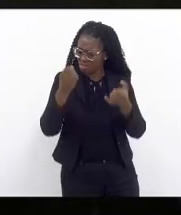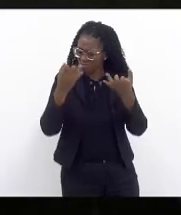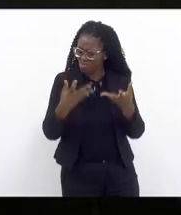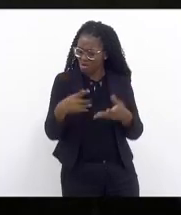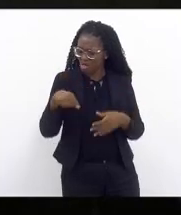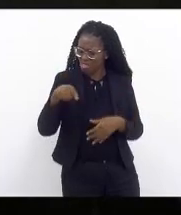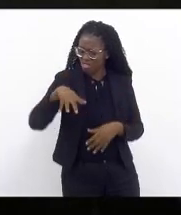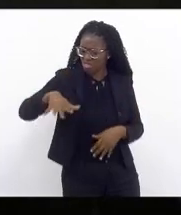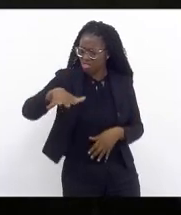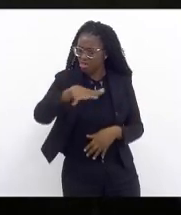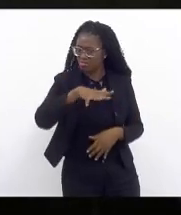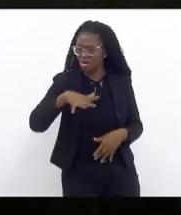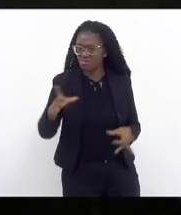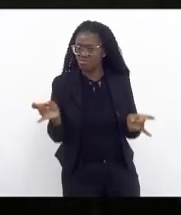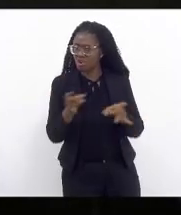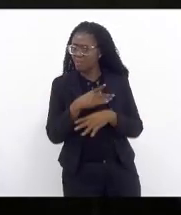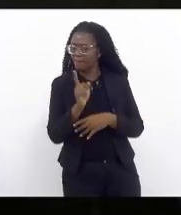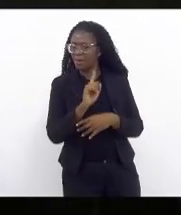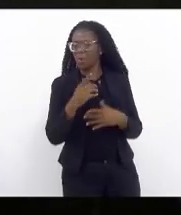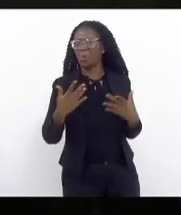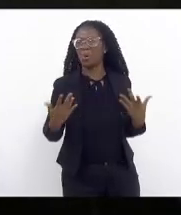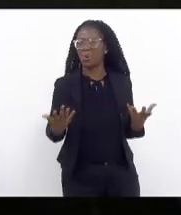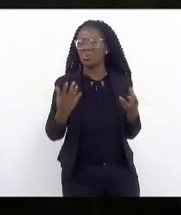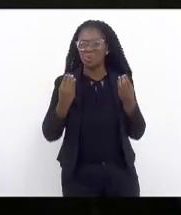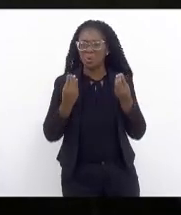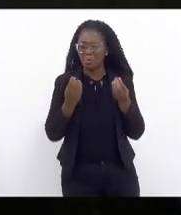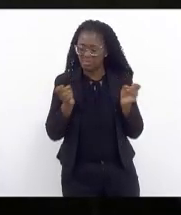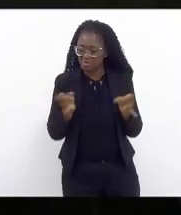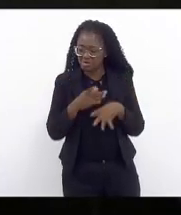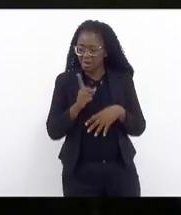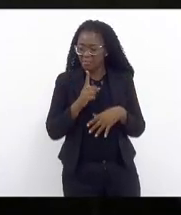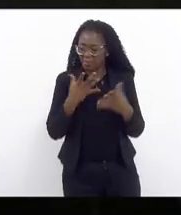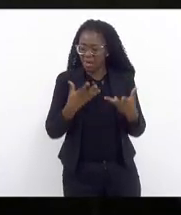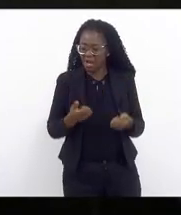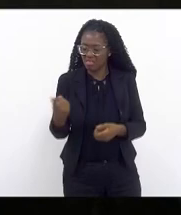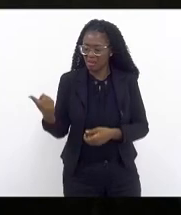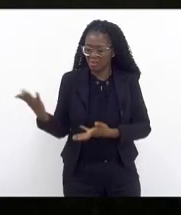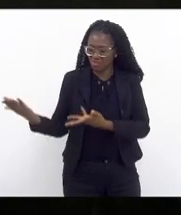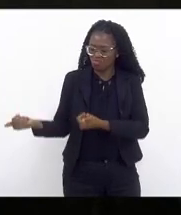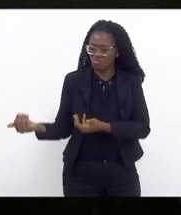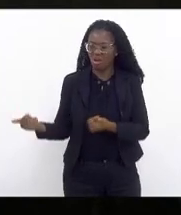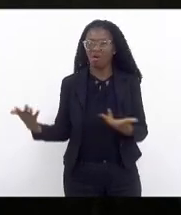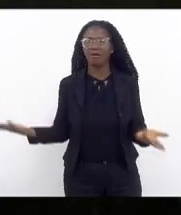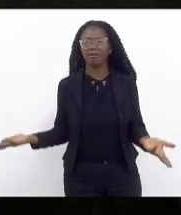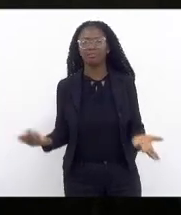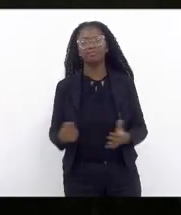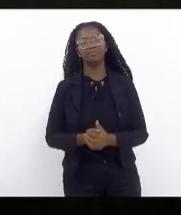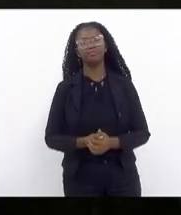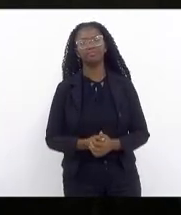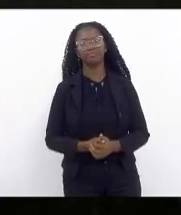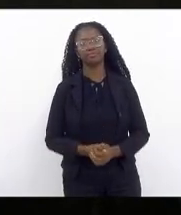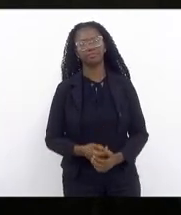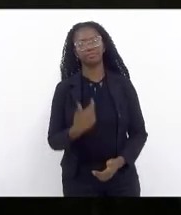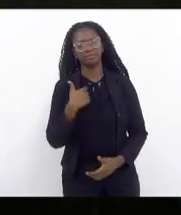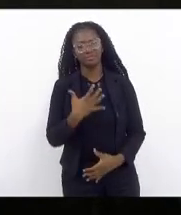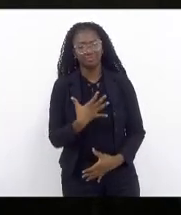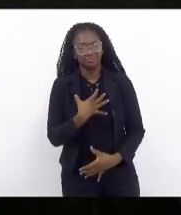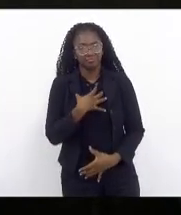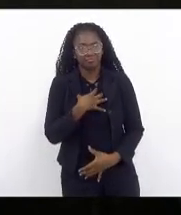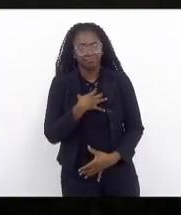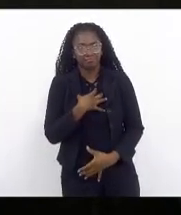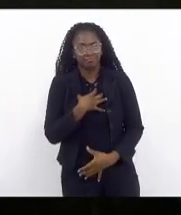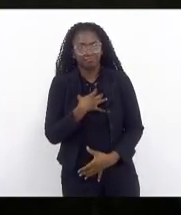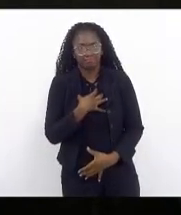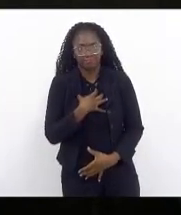espaços não estão prontos pra receber esses jovens então isso me sensibiliza muito